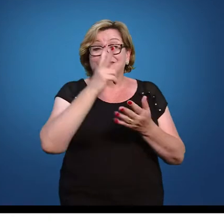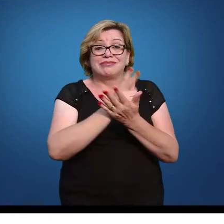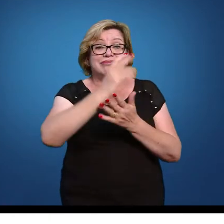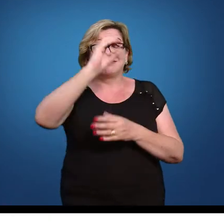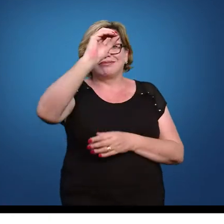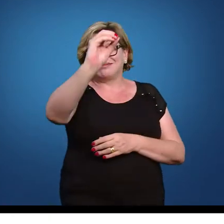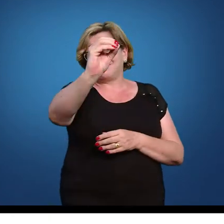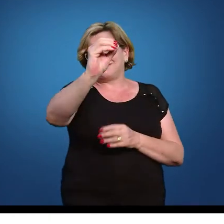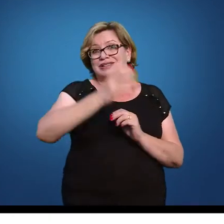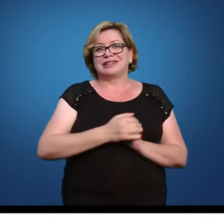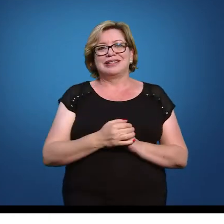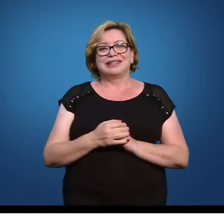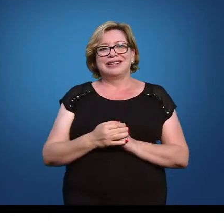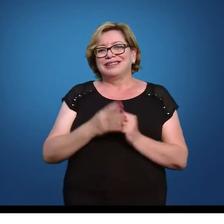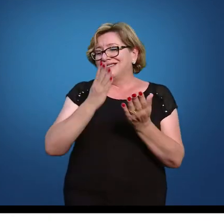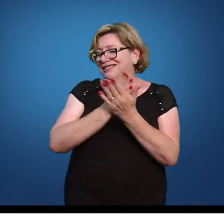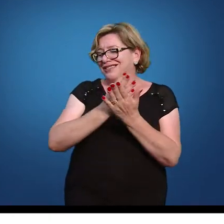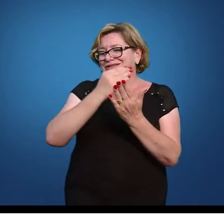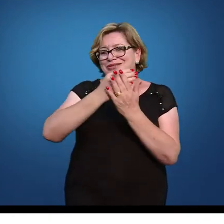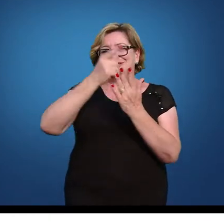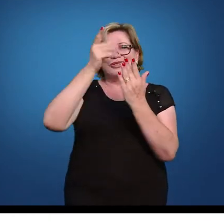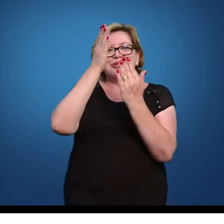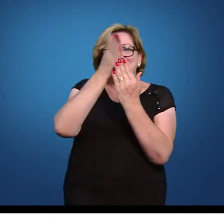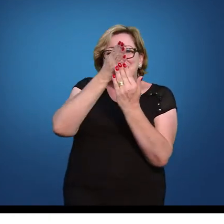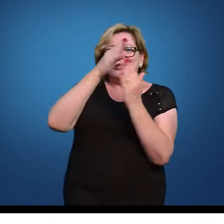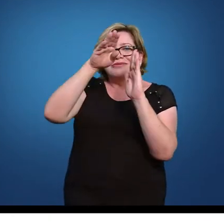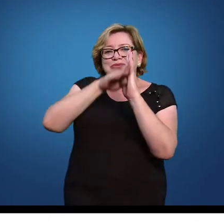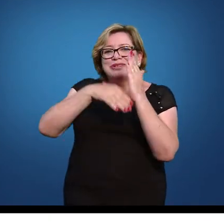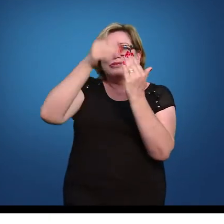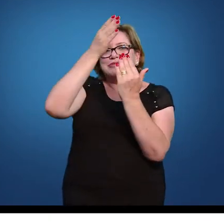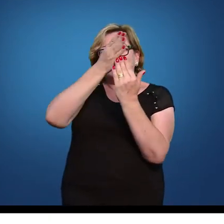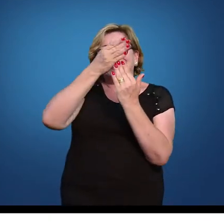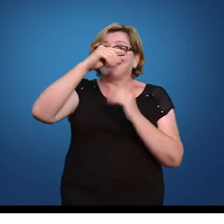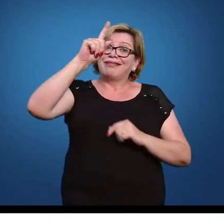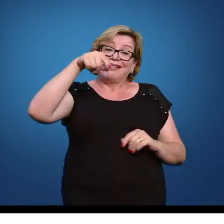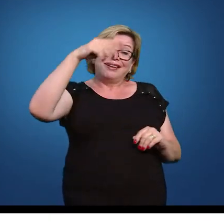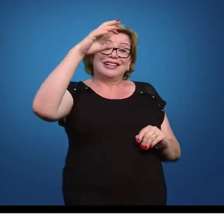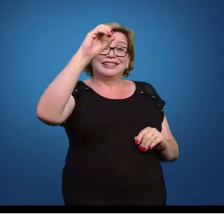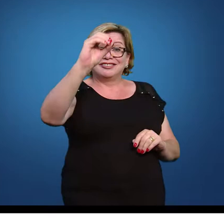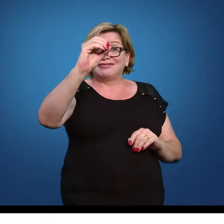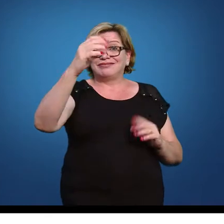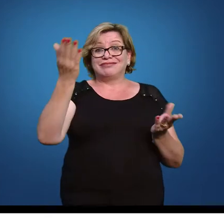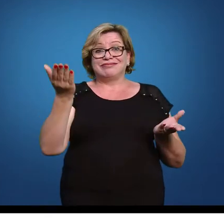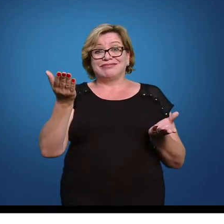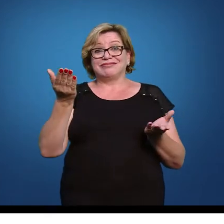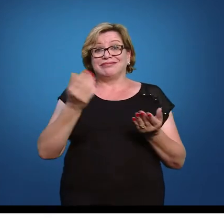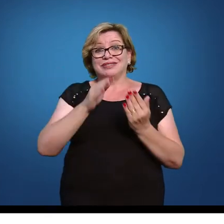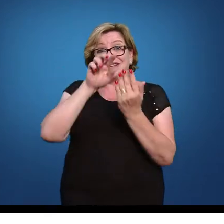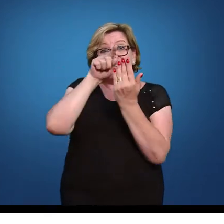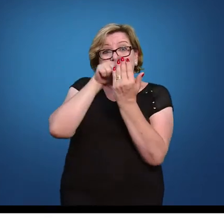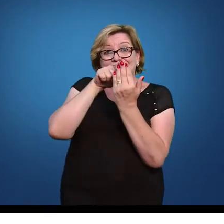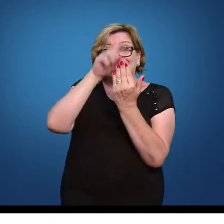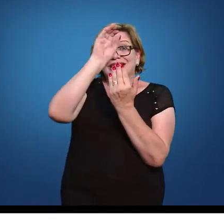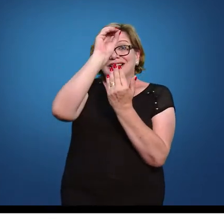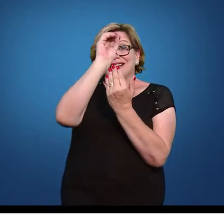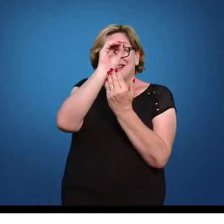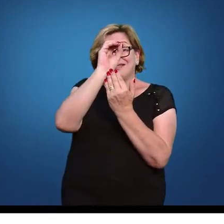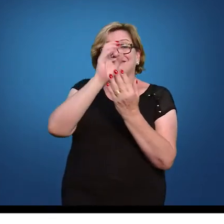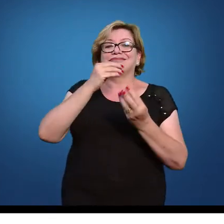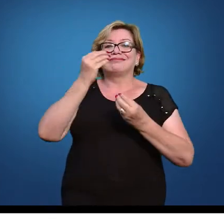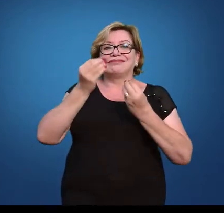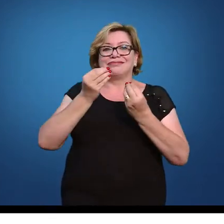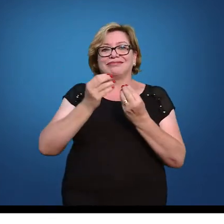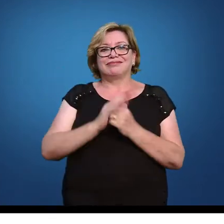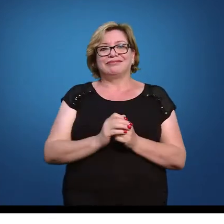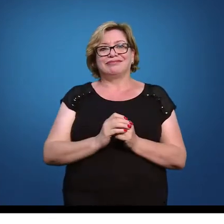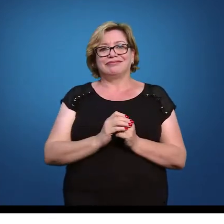45. Então, lógico, quando eu fizer esse cálculo aqui 45 menos 45 independente do número que tiver aqui